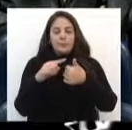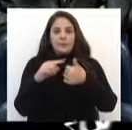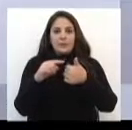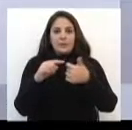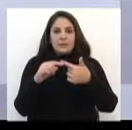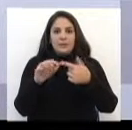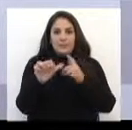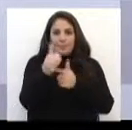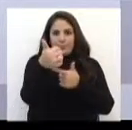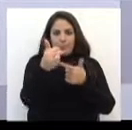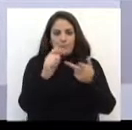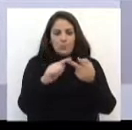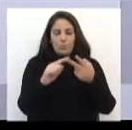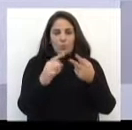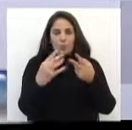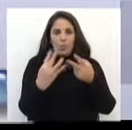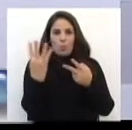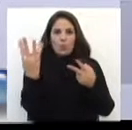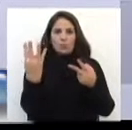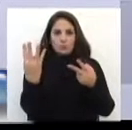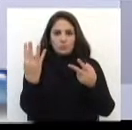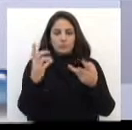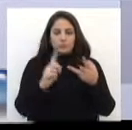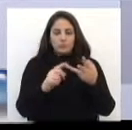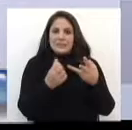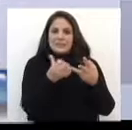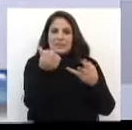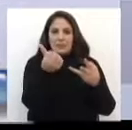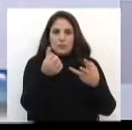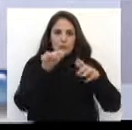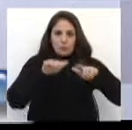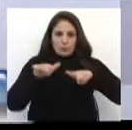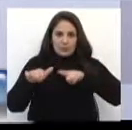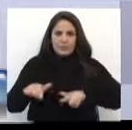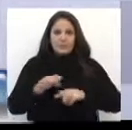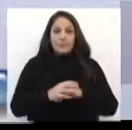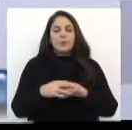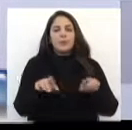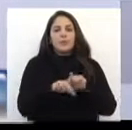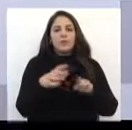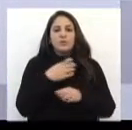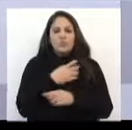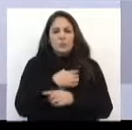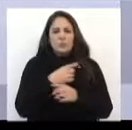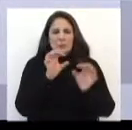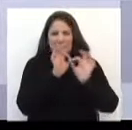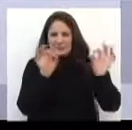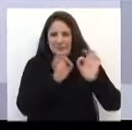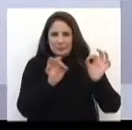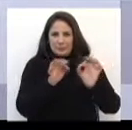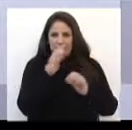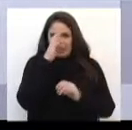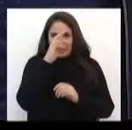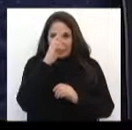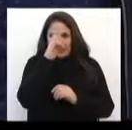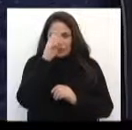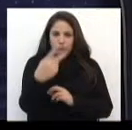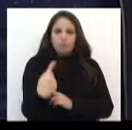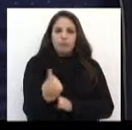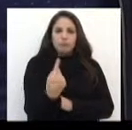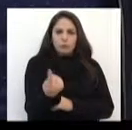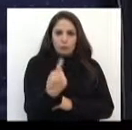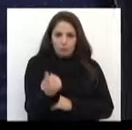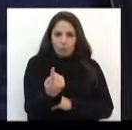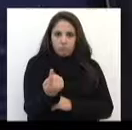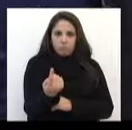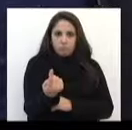sexto lugar. Tu chegar a conquistar um campeonato estadual, na modalidade de simples, individual, que a gente chama, é tu chegar no